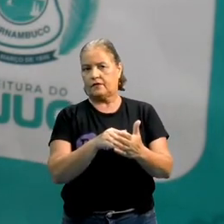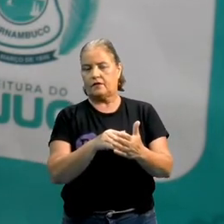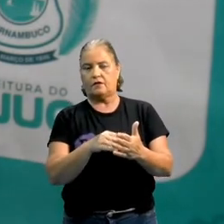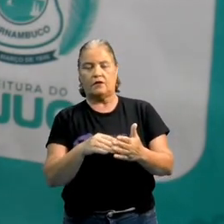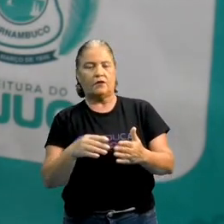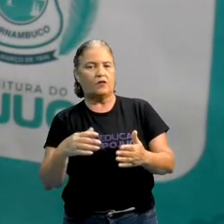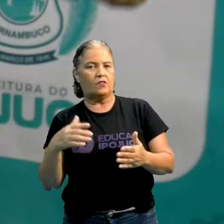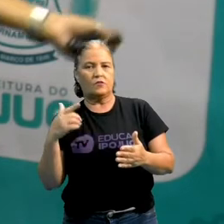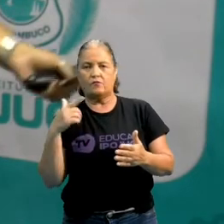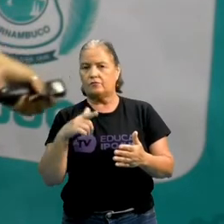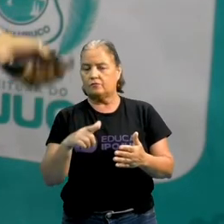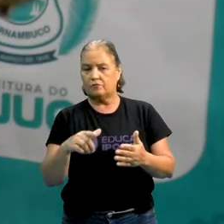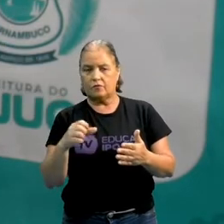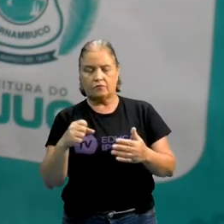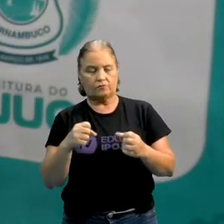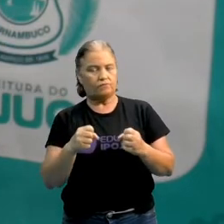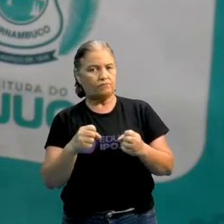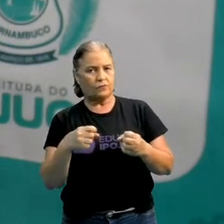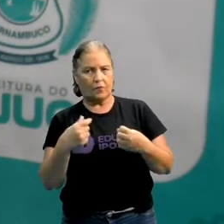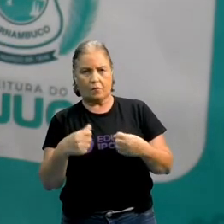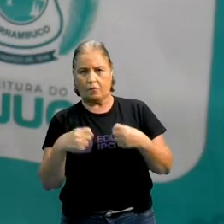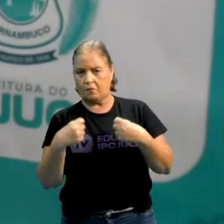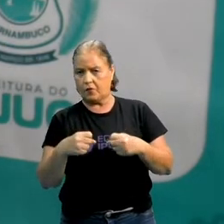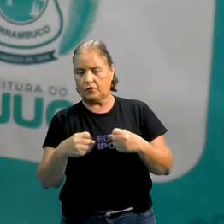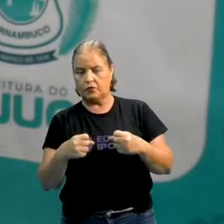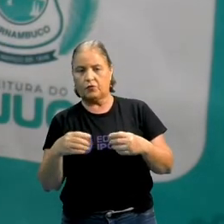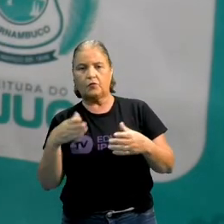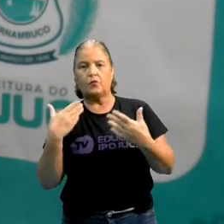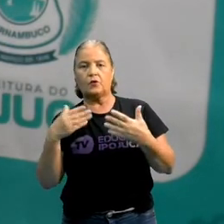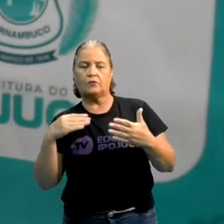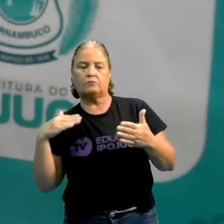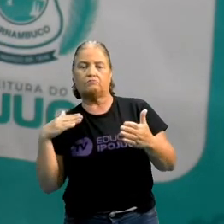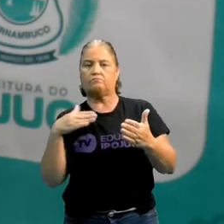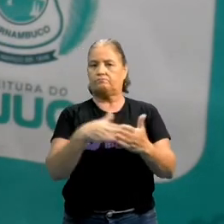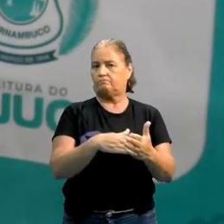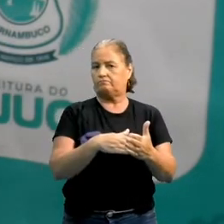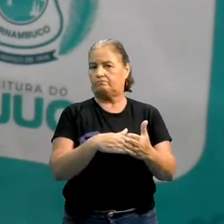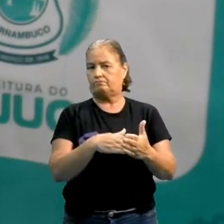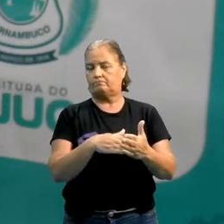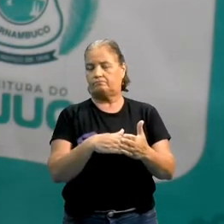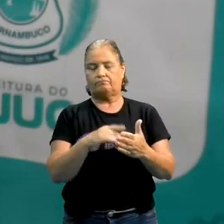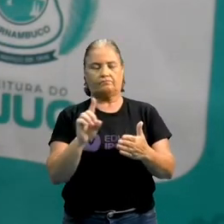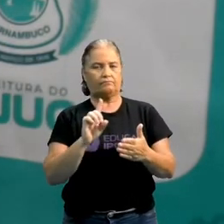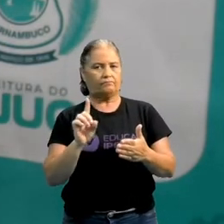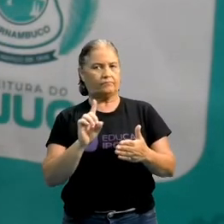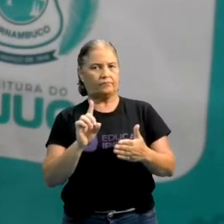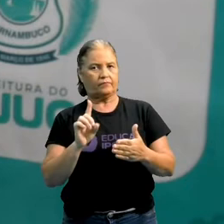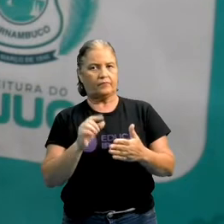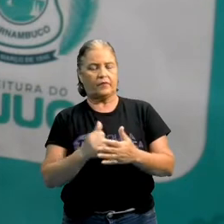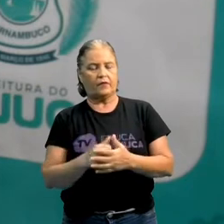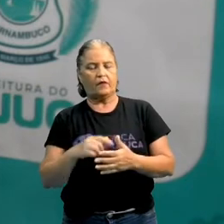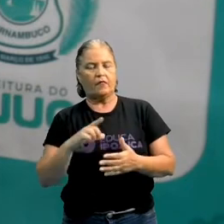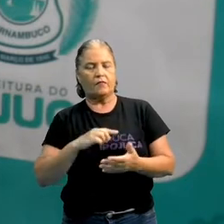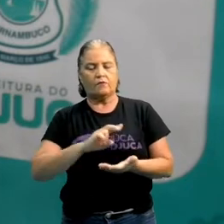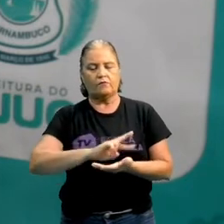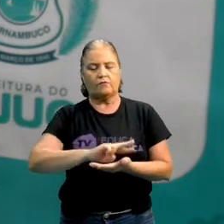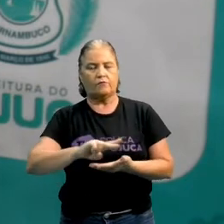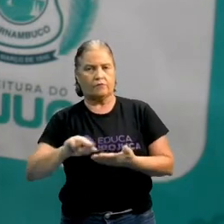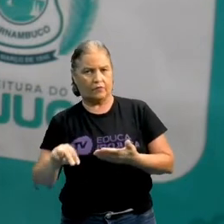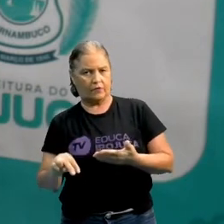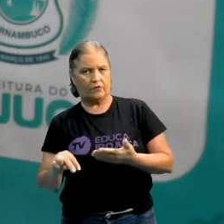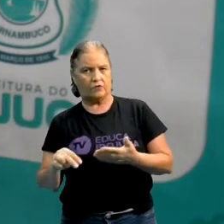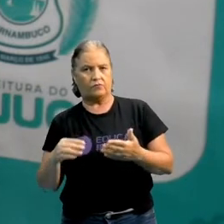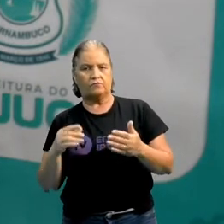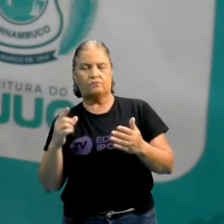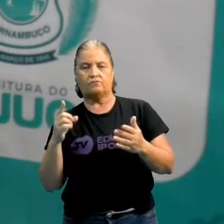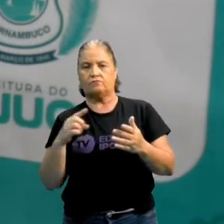calor se espalhe, que ele saia daquele ambiente, certo? Então, a gente tem vários tipos de isolante térmico. A gente